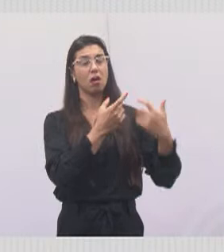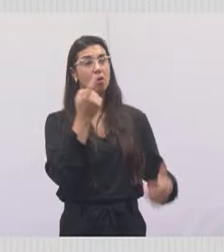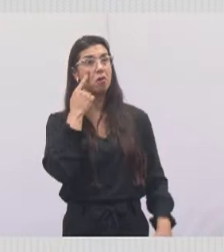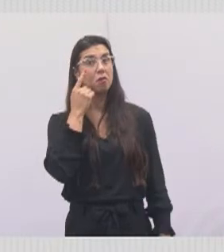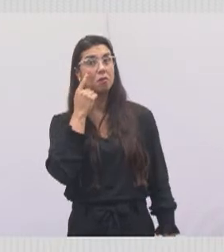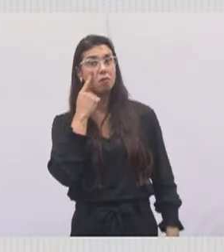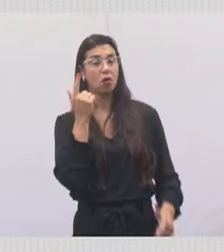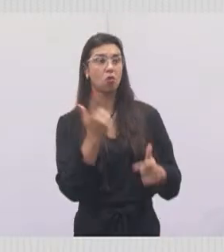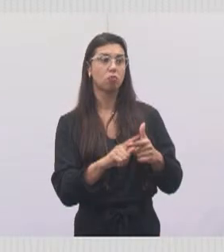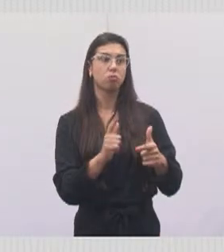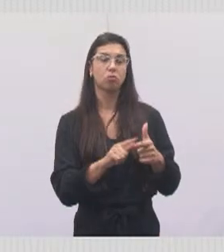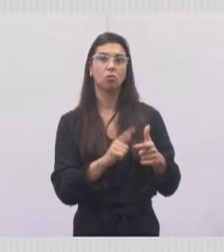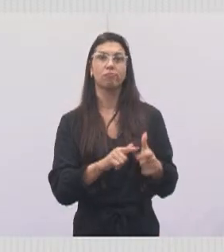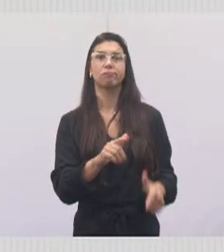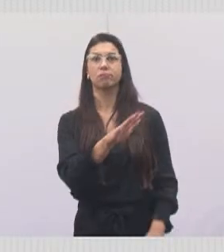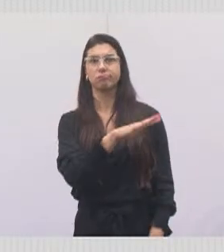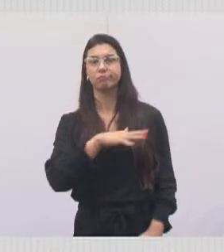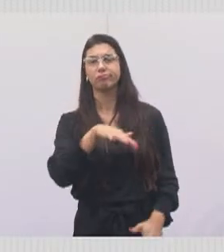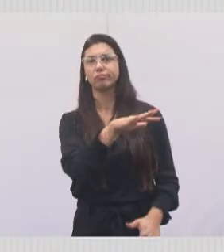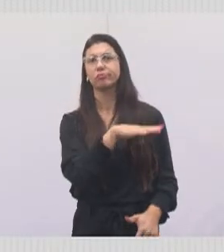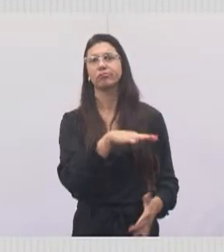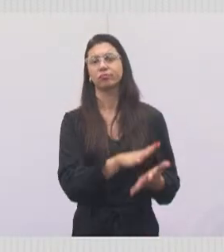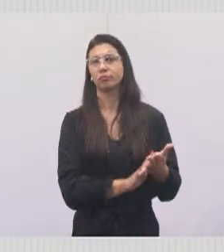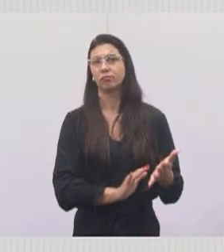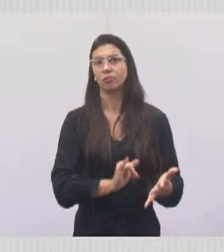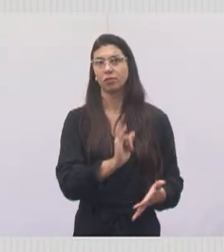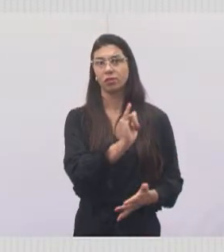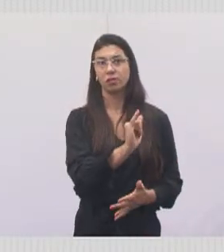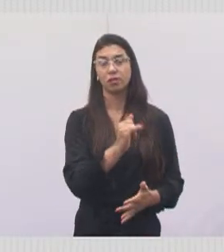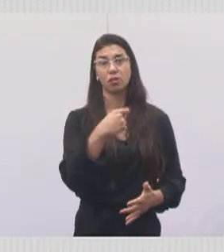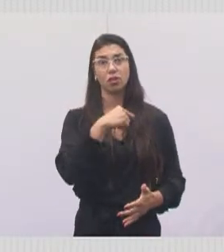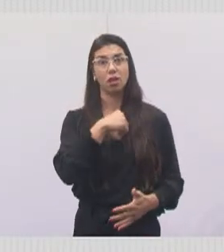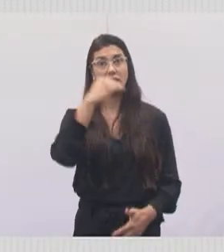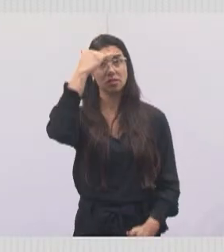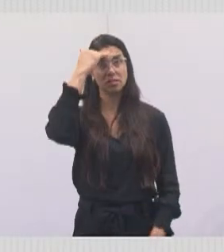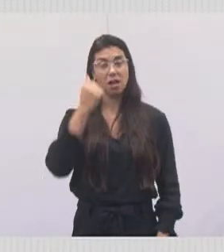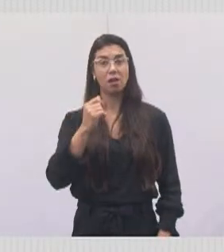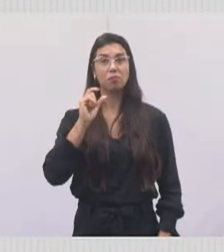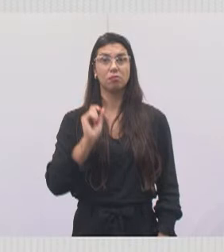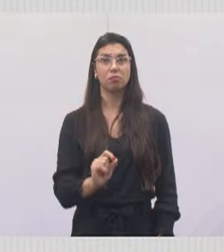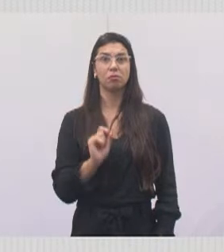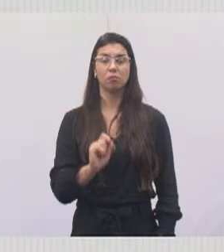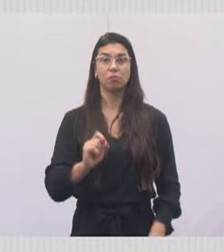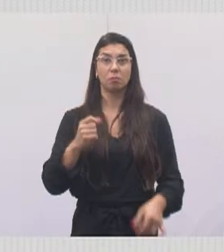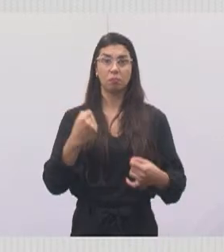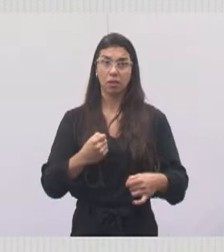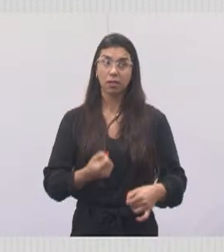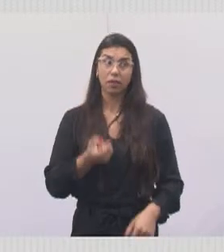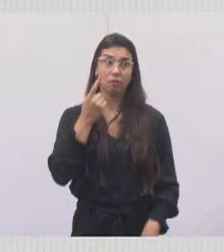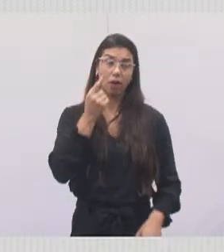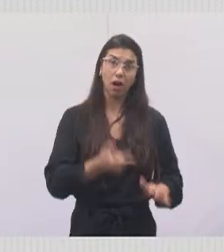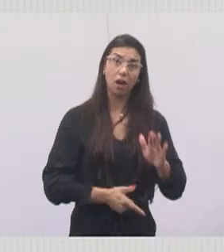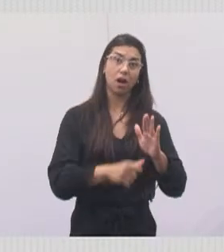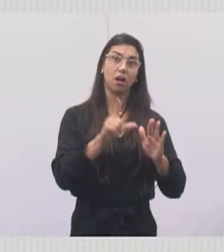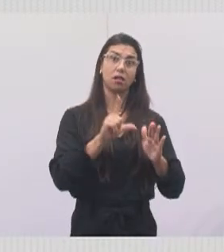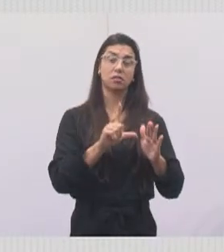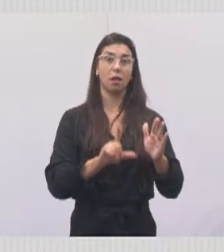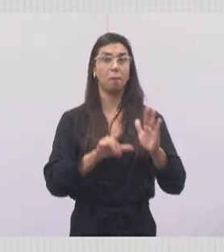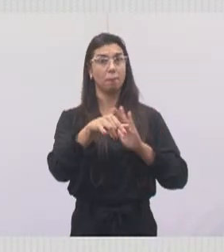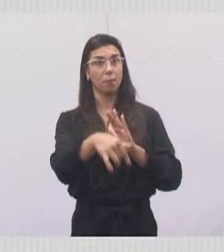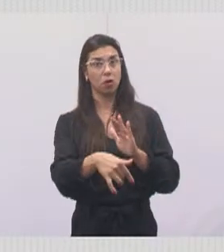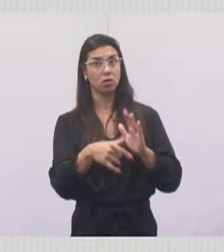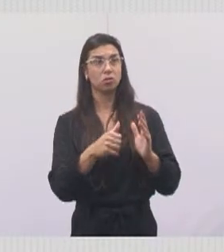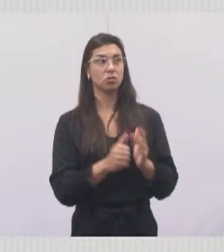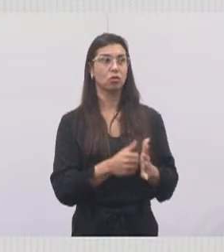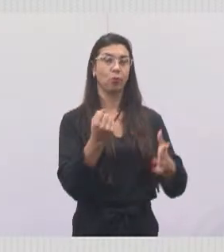situação. Muitos motoristas nos procuraram reclamando dessa situação e a gente sabe, nós temos que ver isso antes, porque depois que o motorista levar a